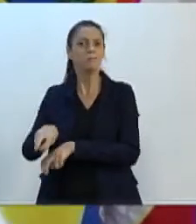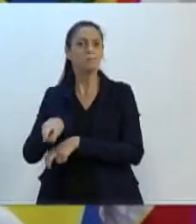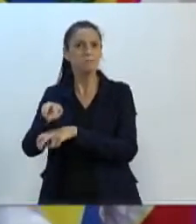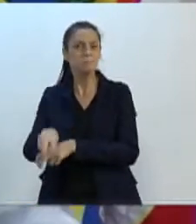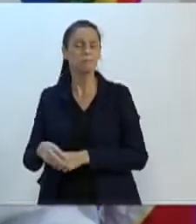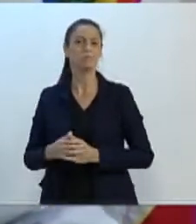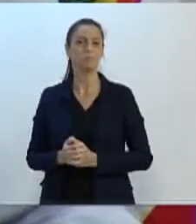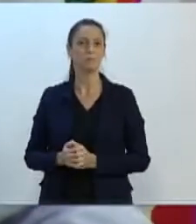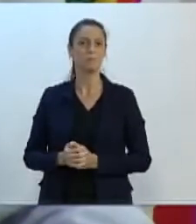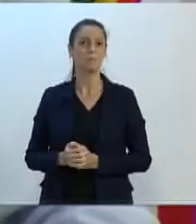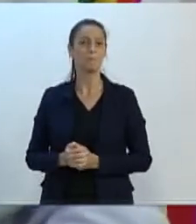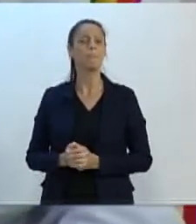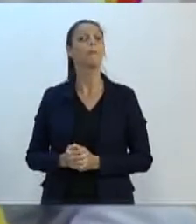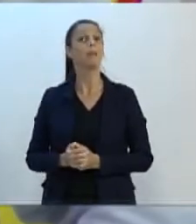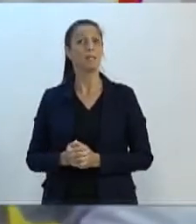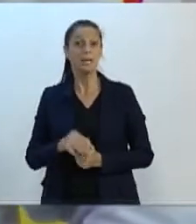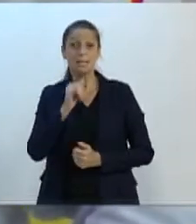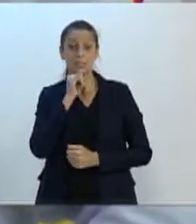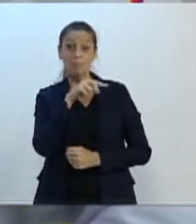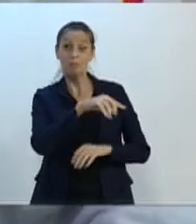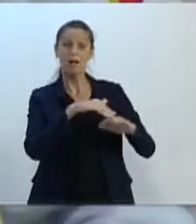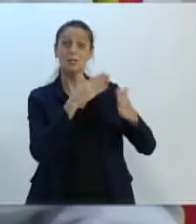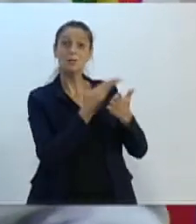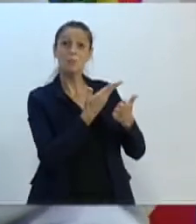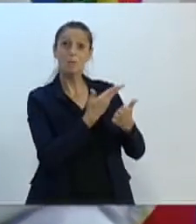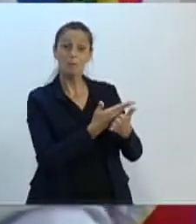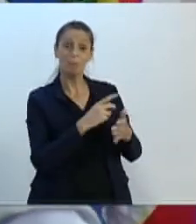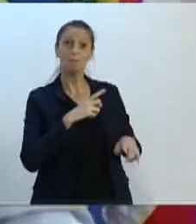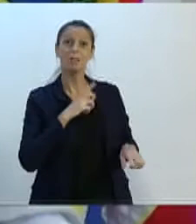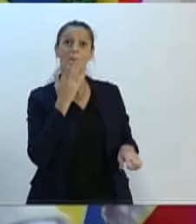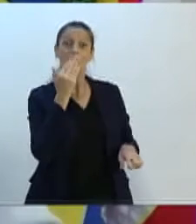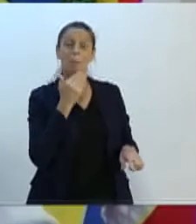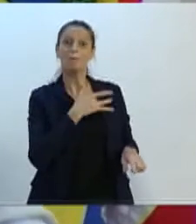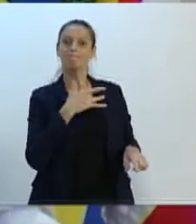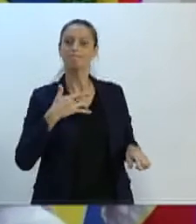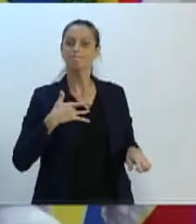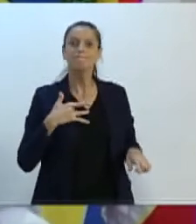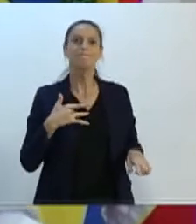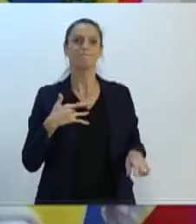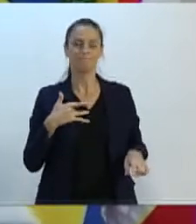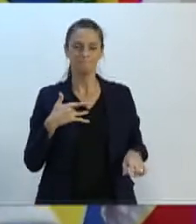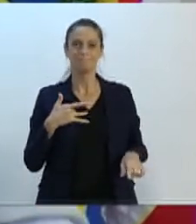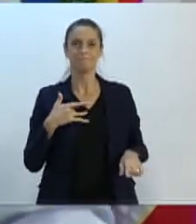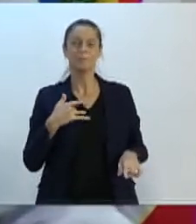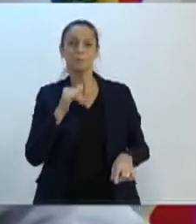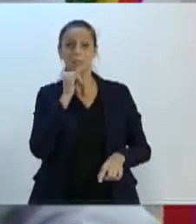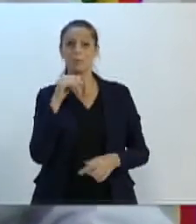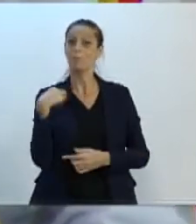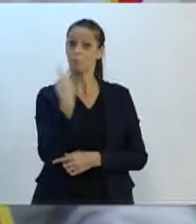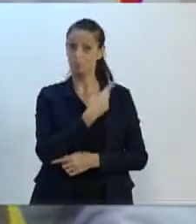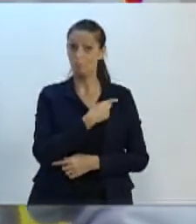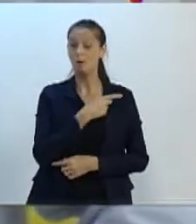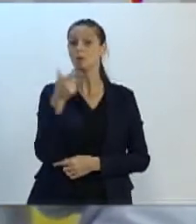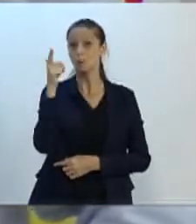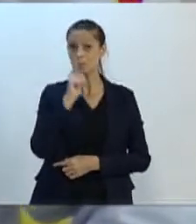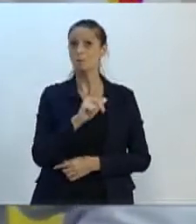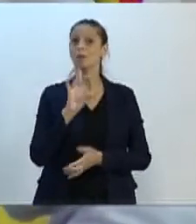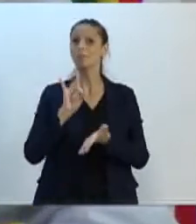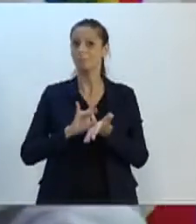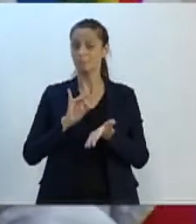onde estuda o filho do nosso munícipe. Nós estamos atacando dois lados, presidente. Vossa Excelência, que é